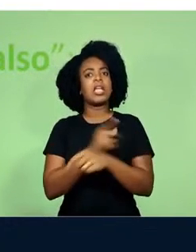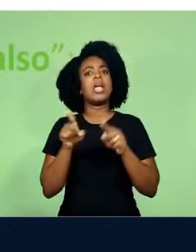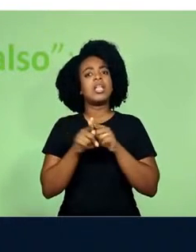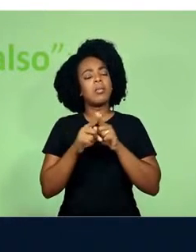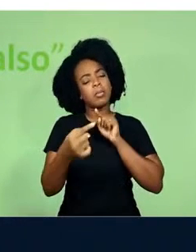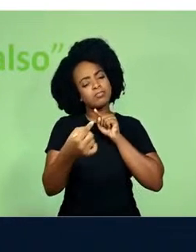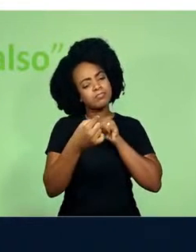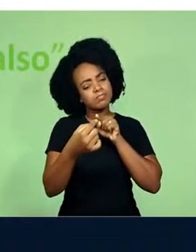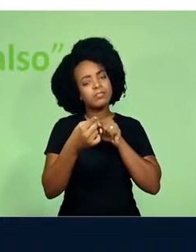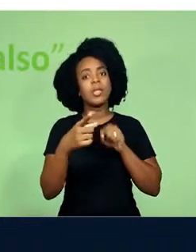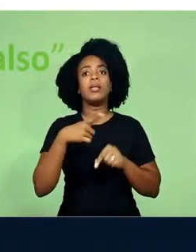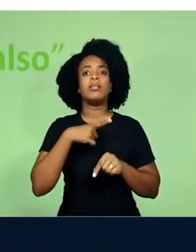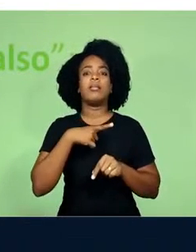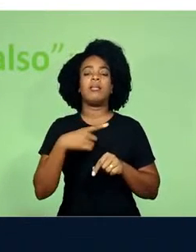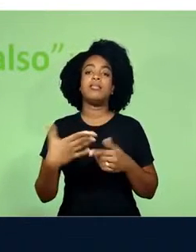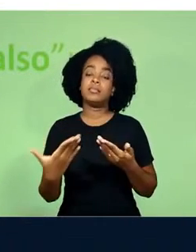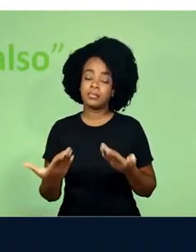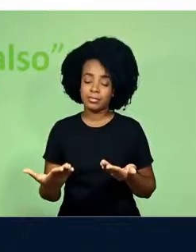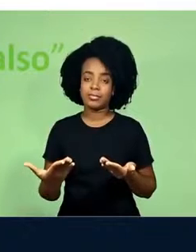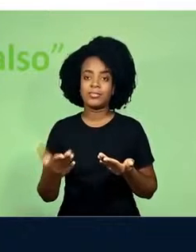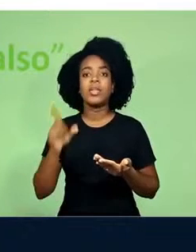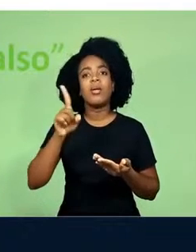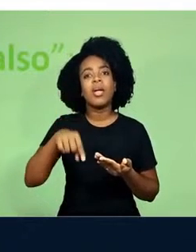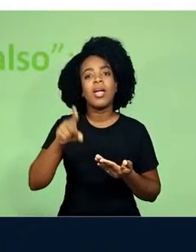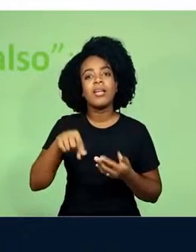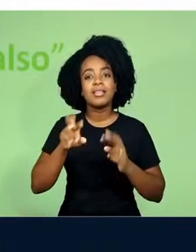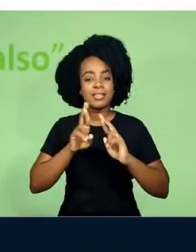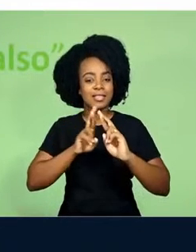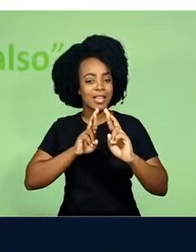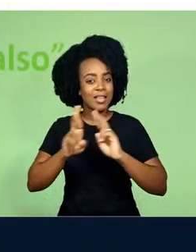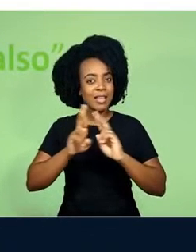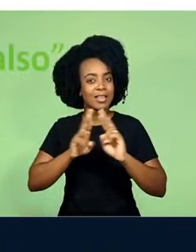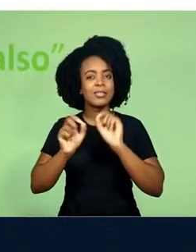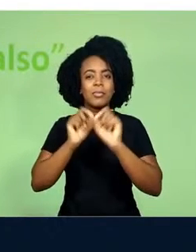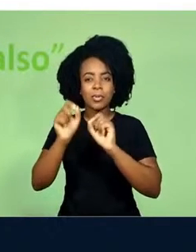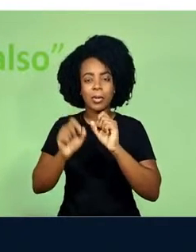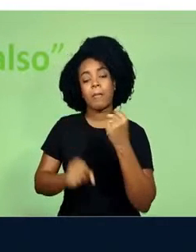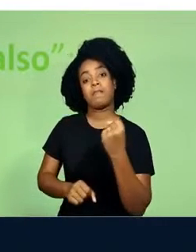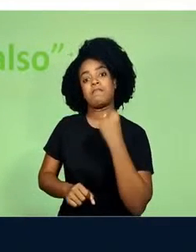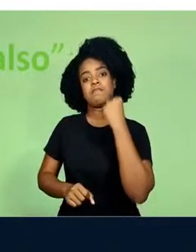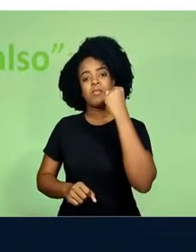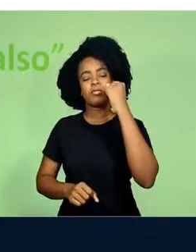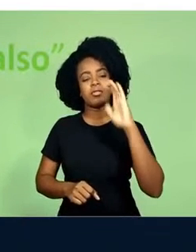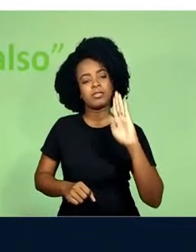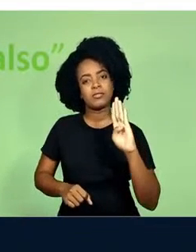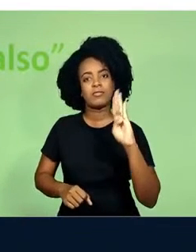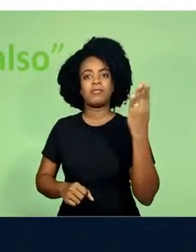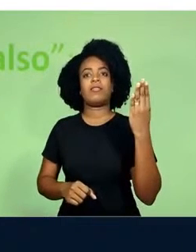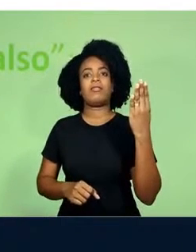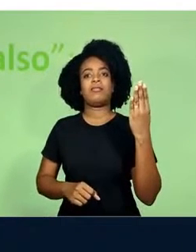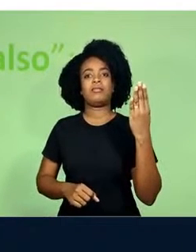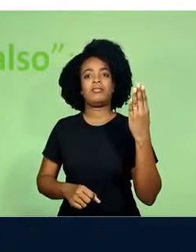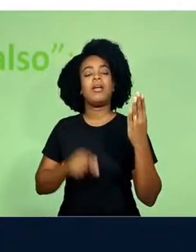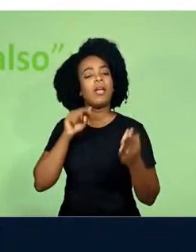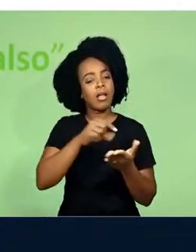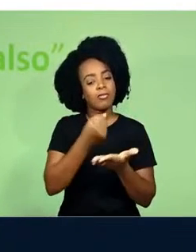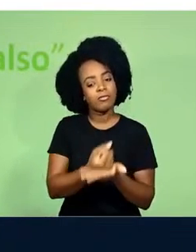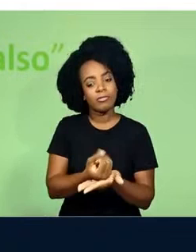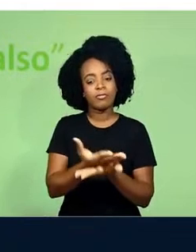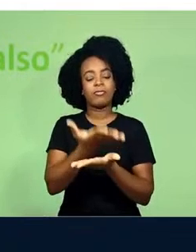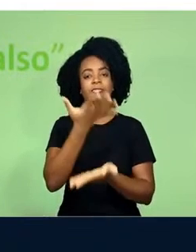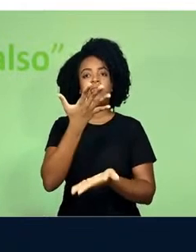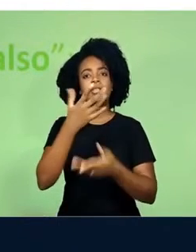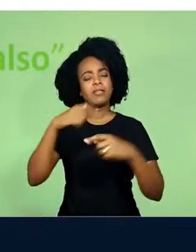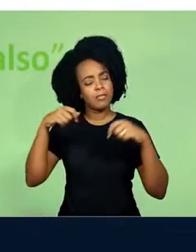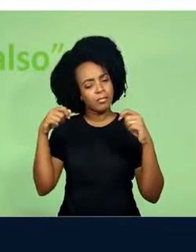identificação, produz esse tipo de relação. E é isso que nós chamamos de potência do falso. A capacidade que a ficção tem